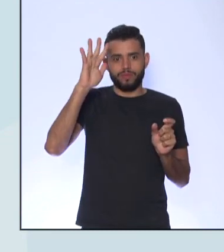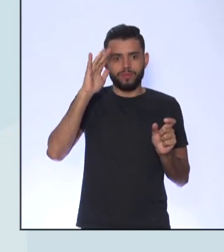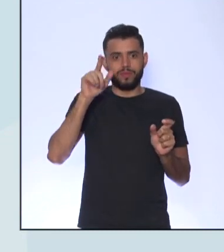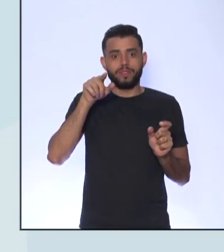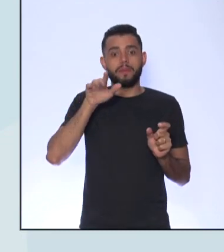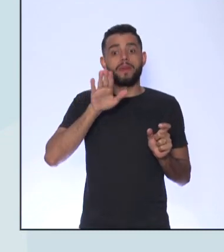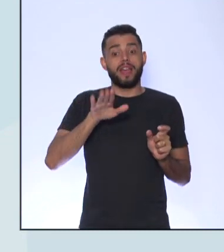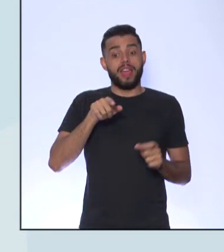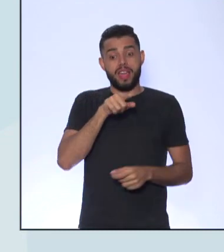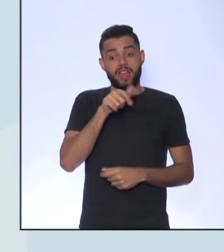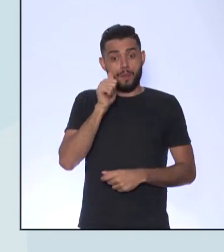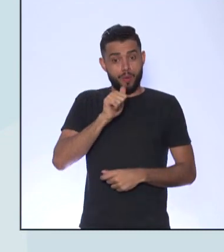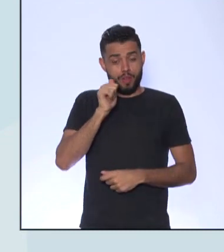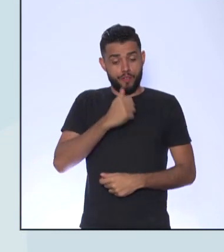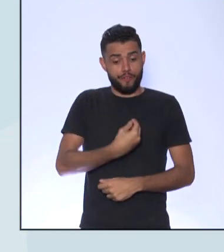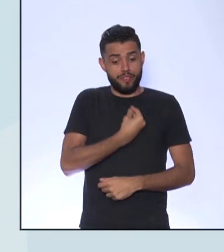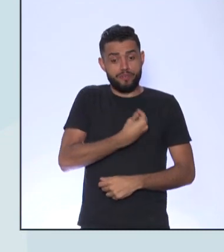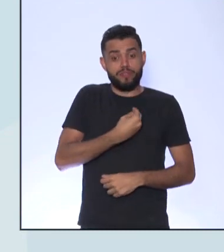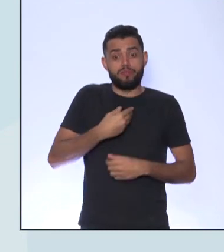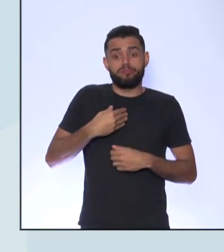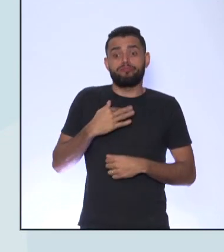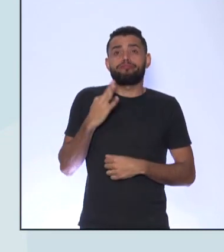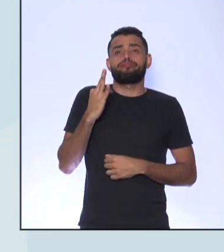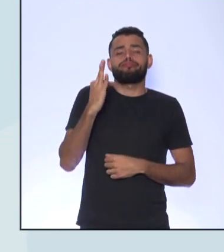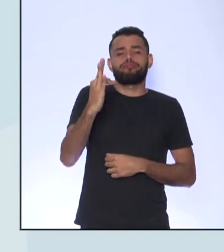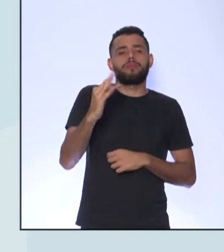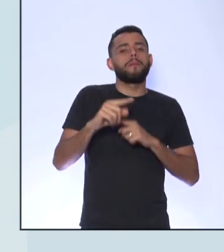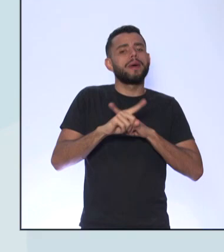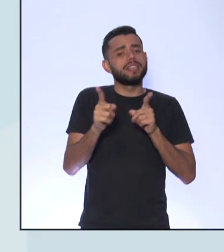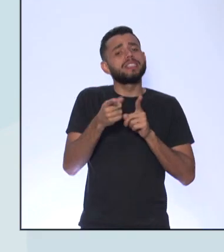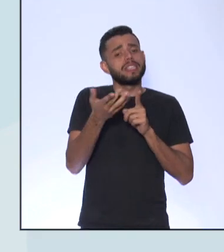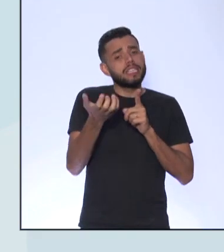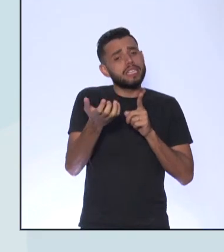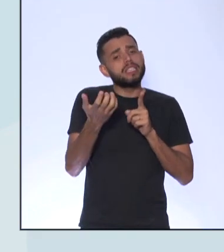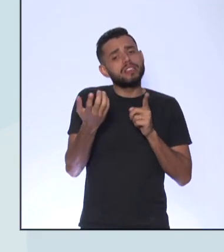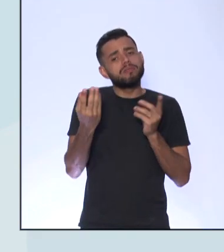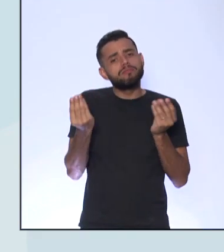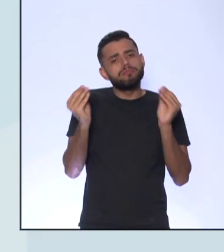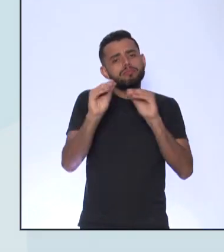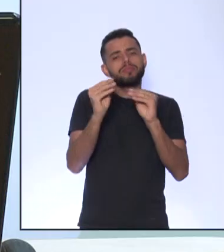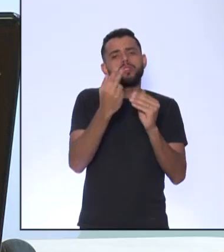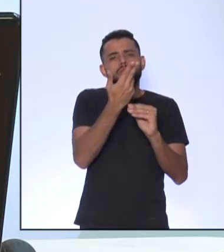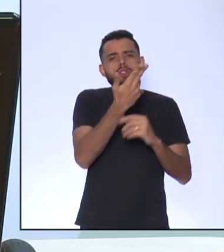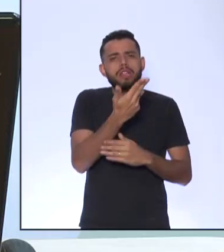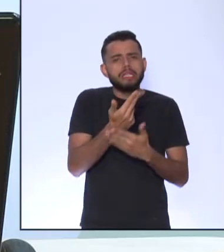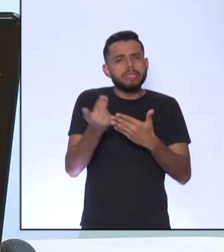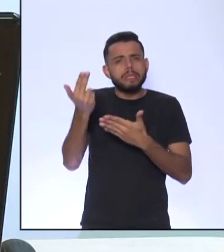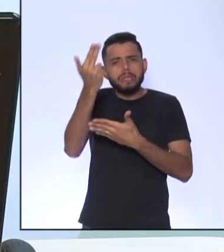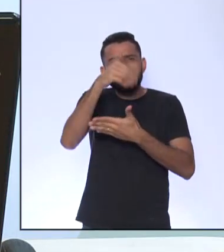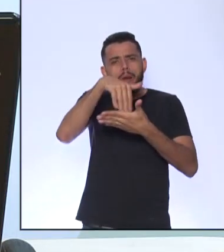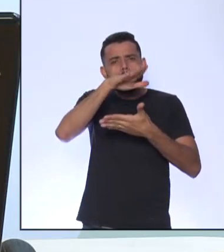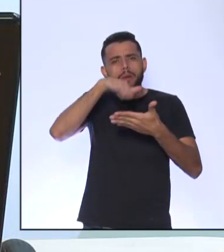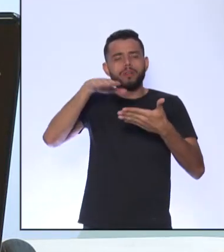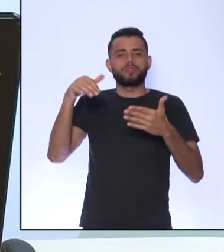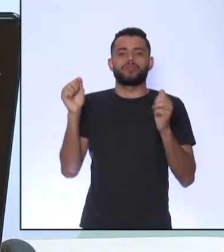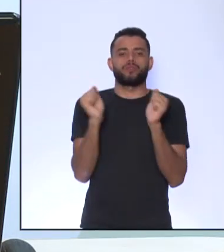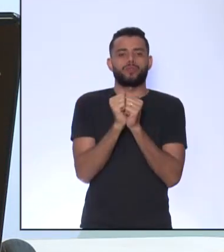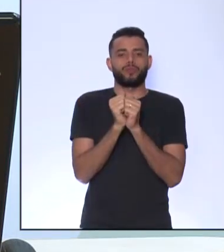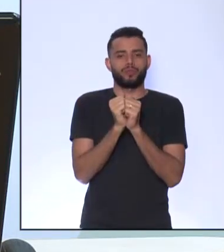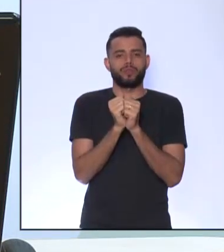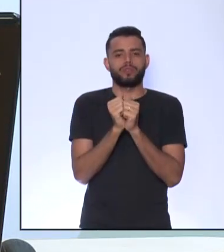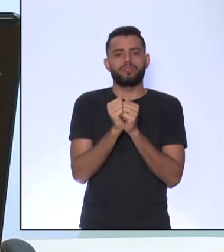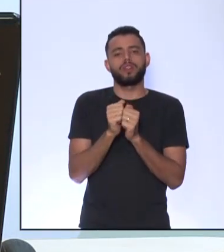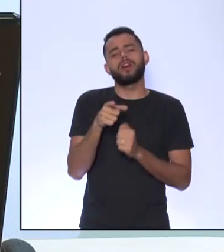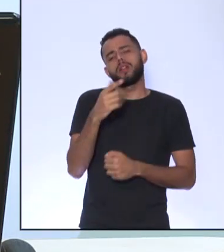depois Dos pensadores Só que ela queria Ser retratada Junto com eles Então ela Como uma iluminista Queria participar Ela